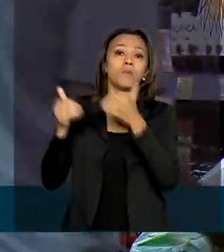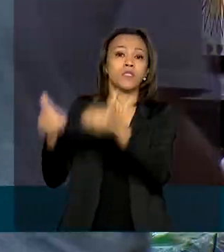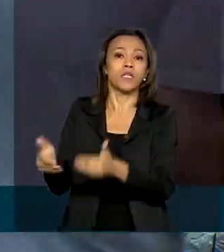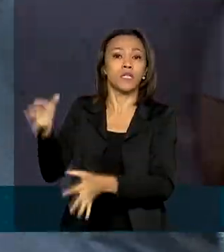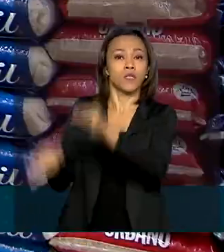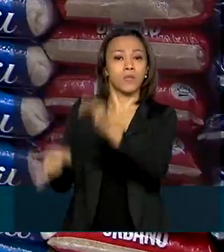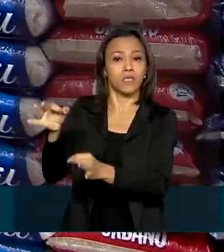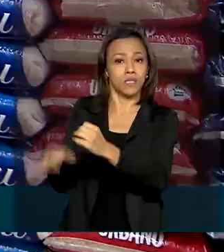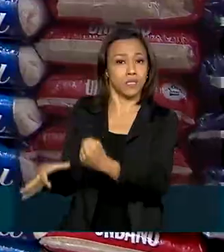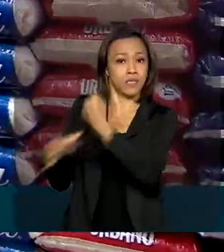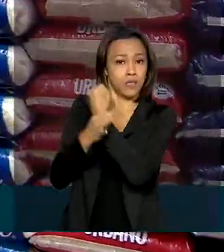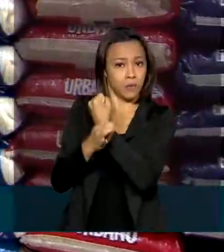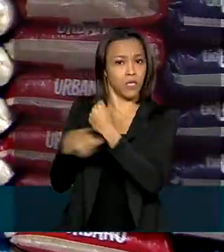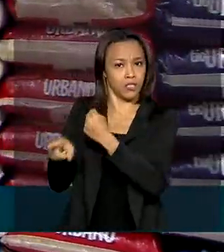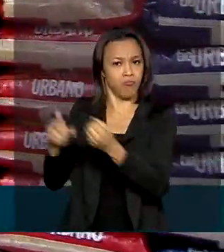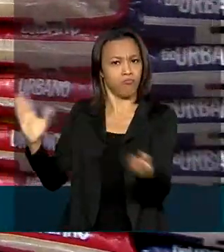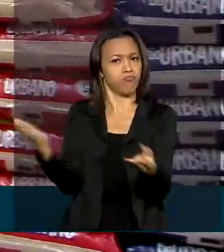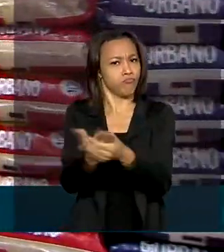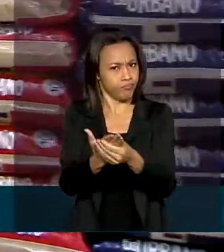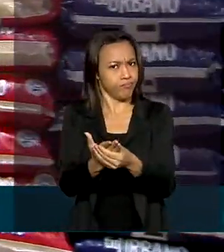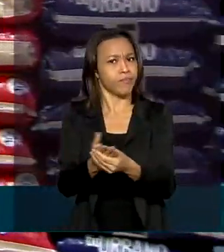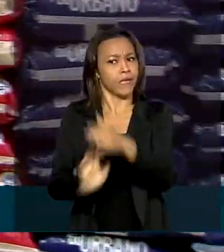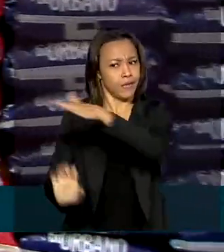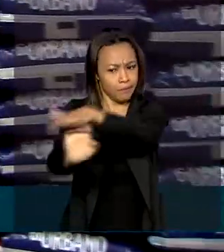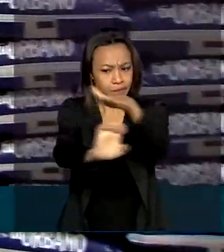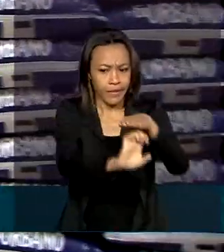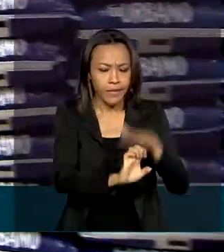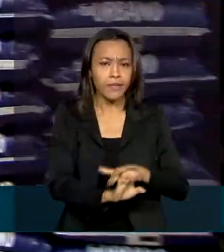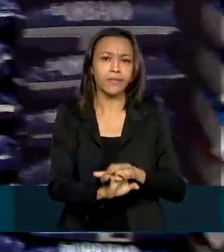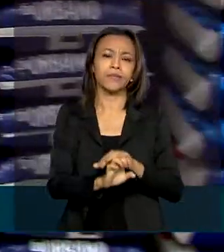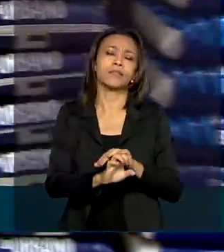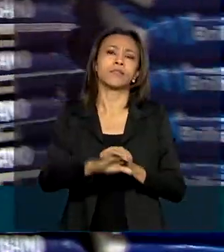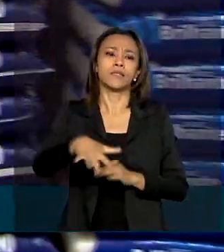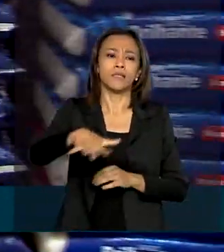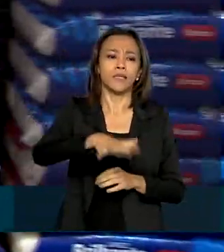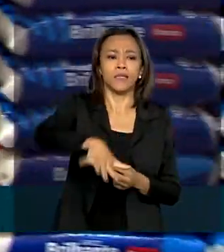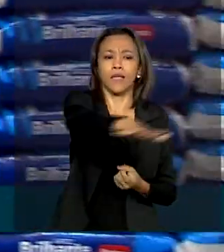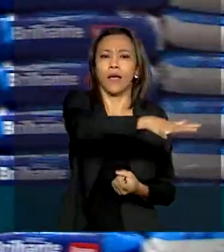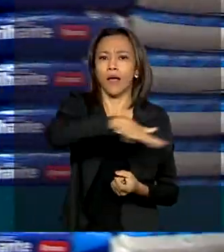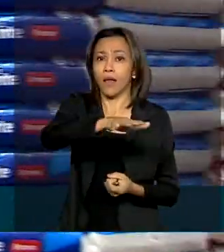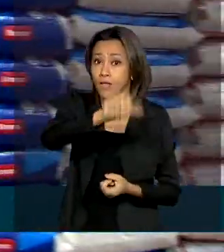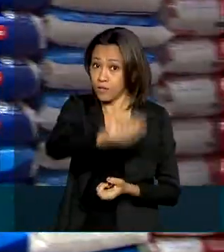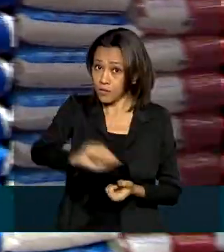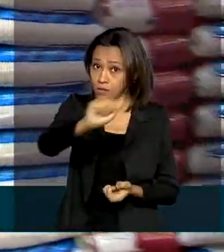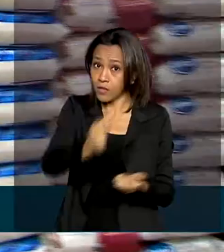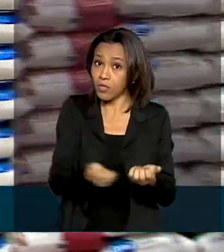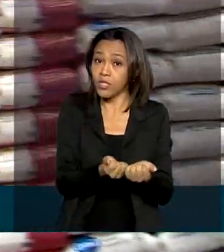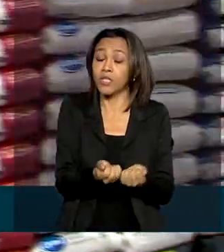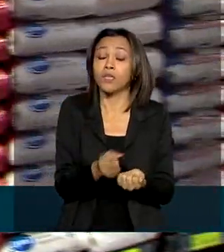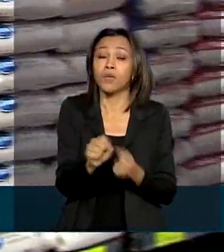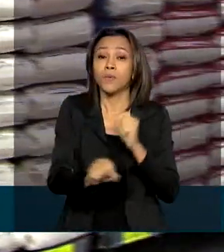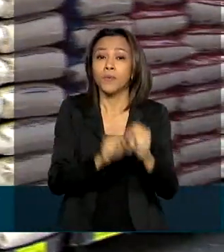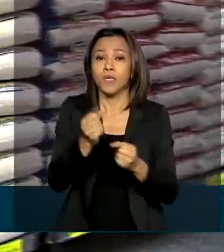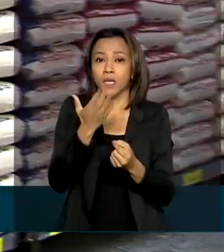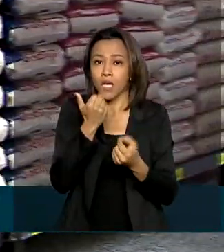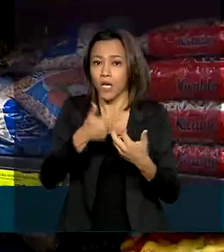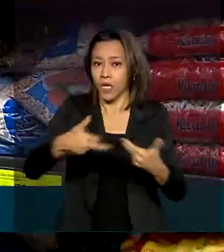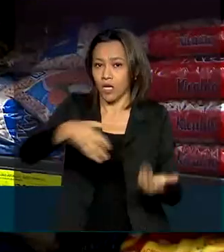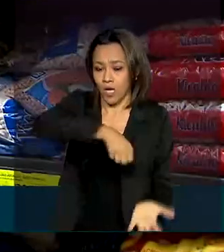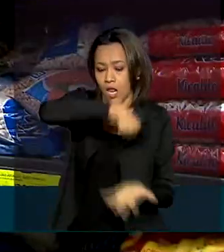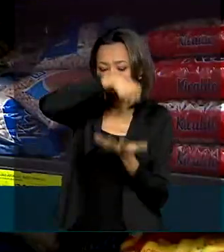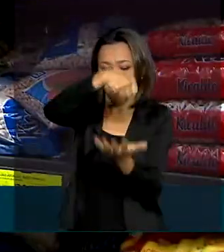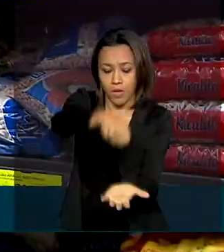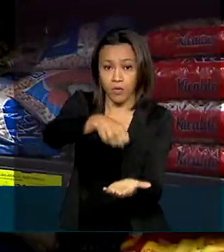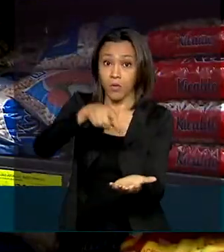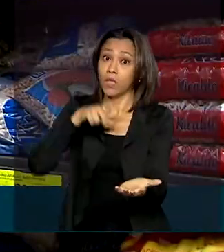Segurança Pública, notificou empresas e associações do setor de produção e distribuição de alimentos da cesta básica.